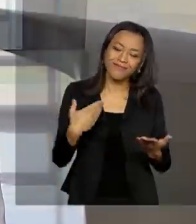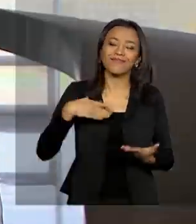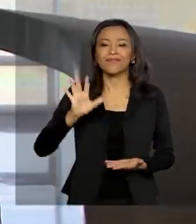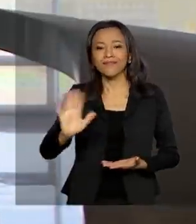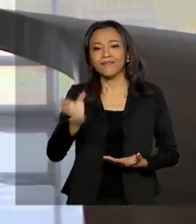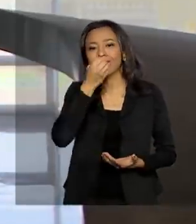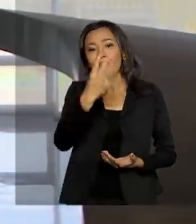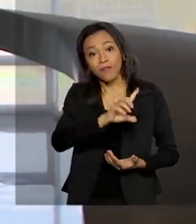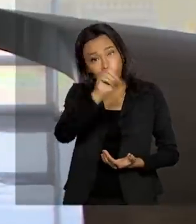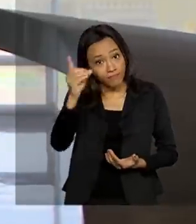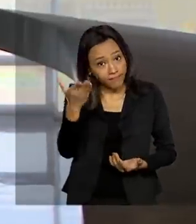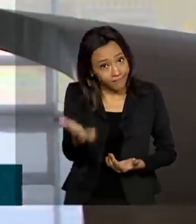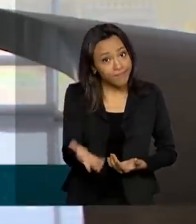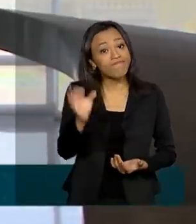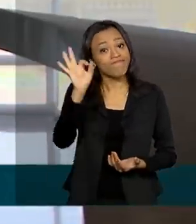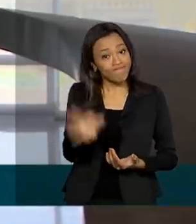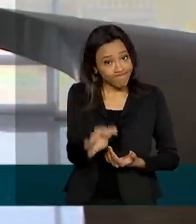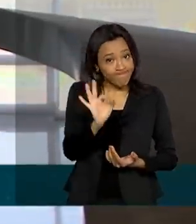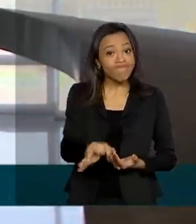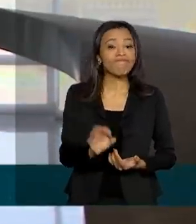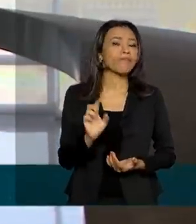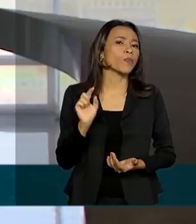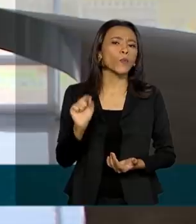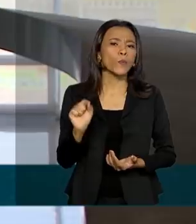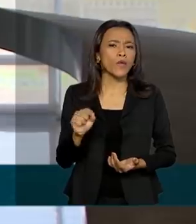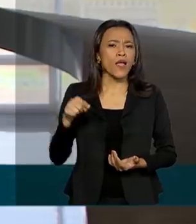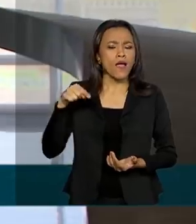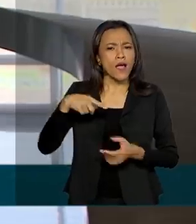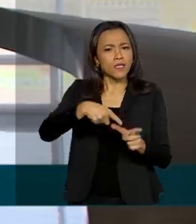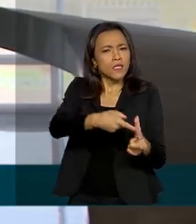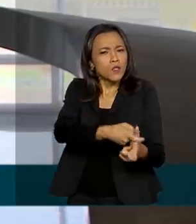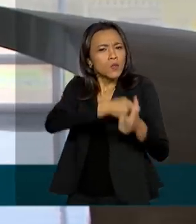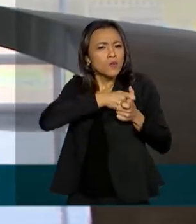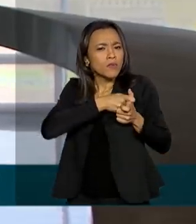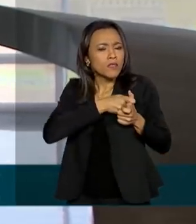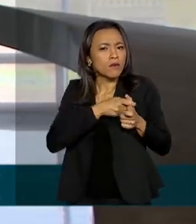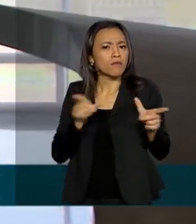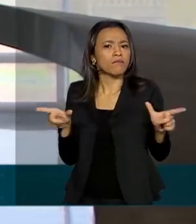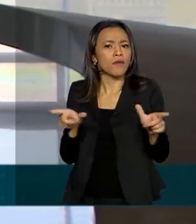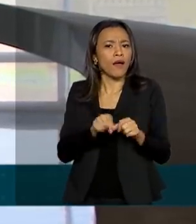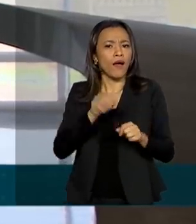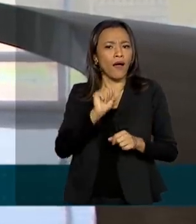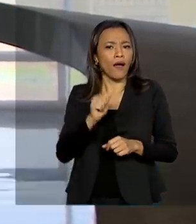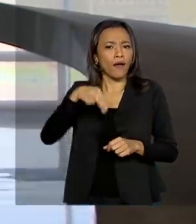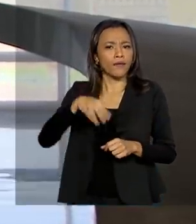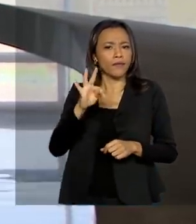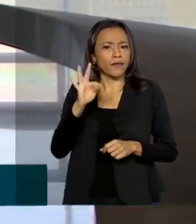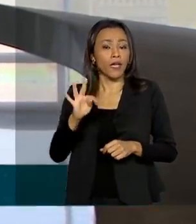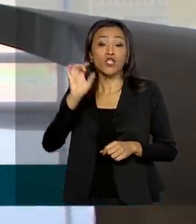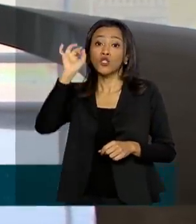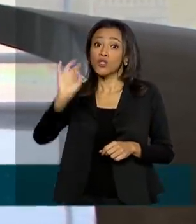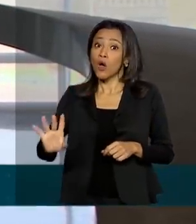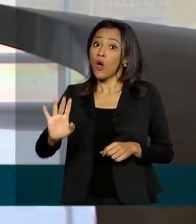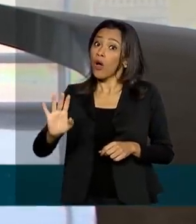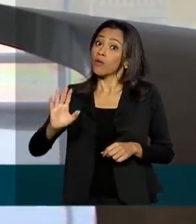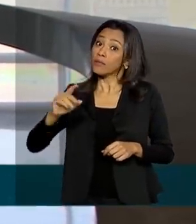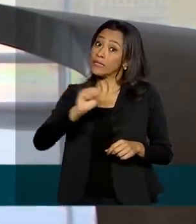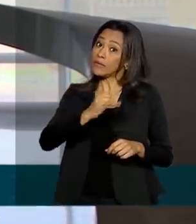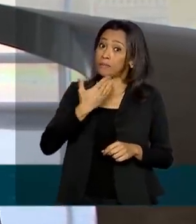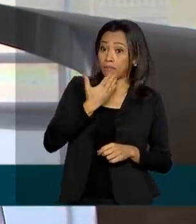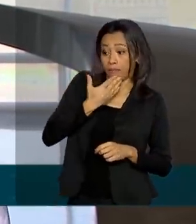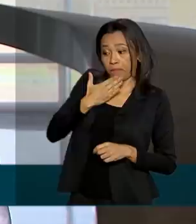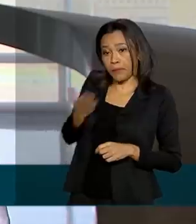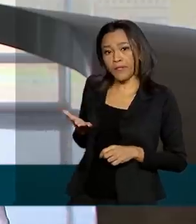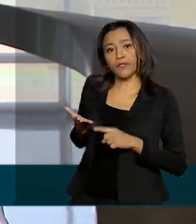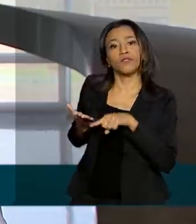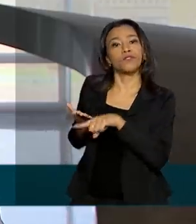dia para você. É isso mesmo. E olha só, essa suspensão só pode ser quebrada com a autorização da NTT e